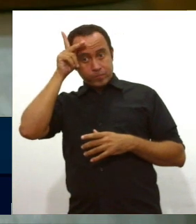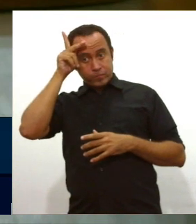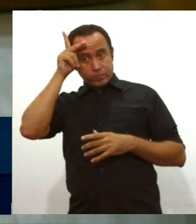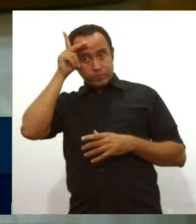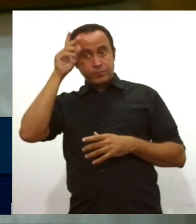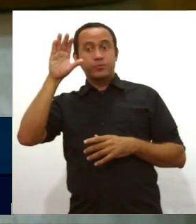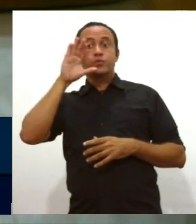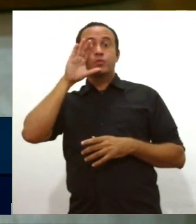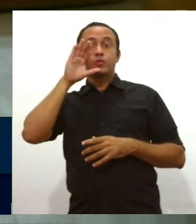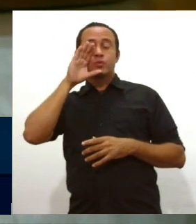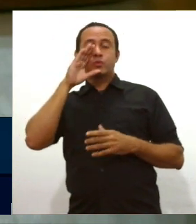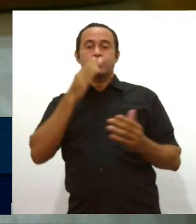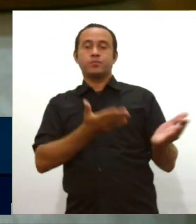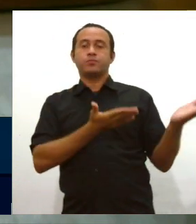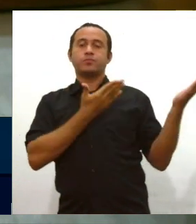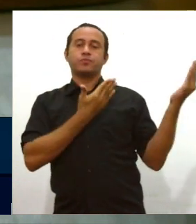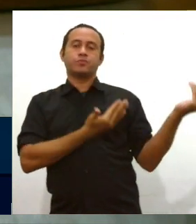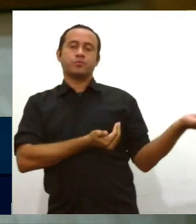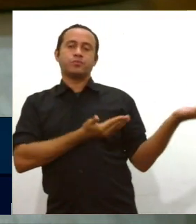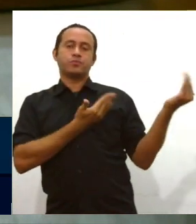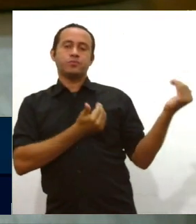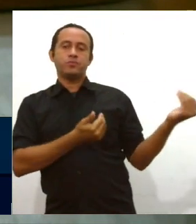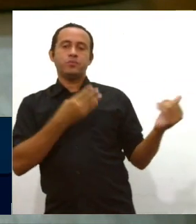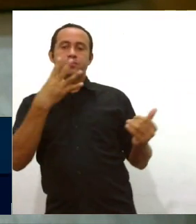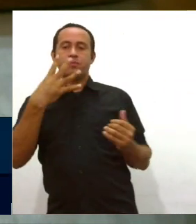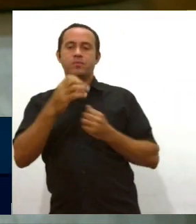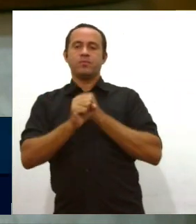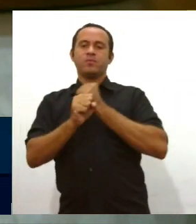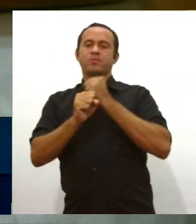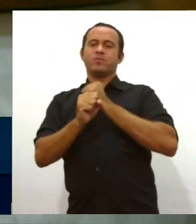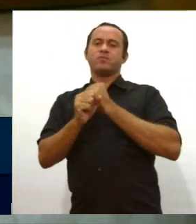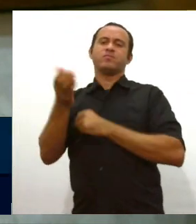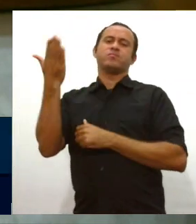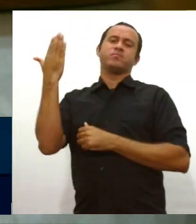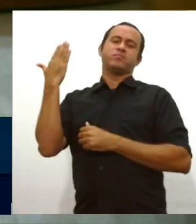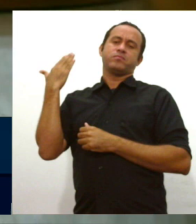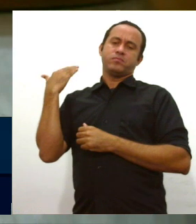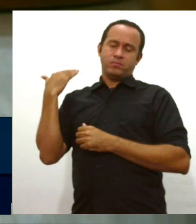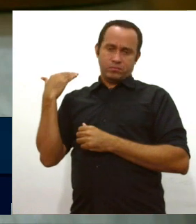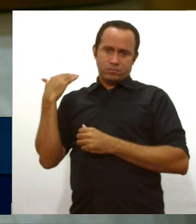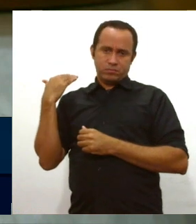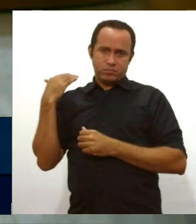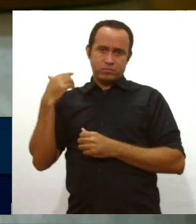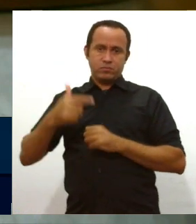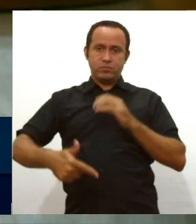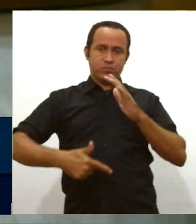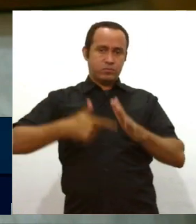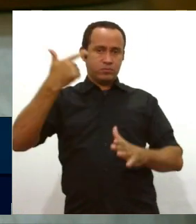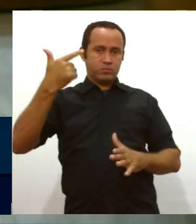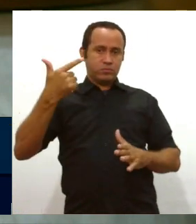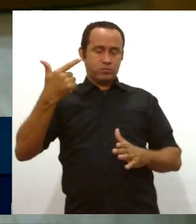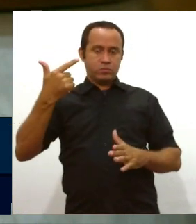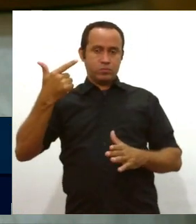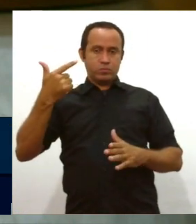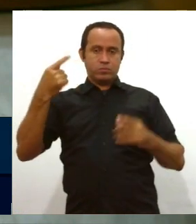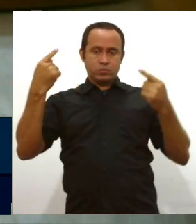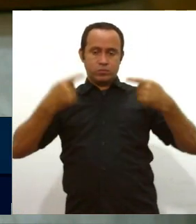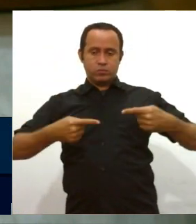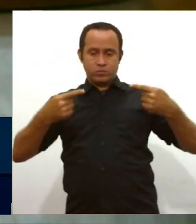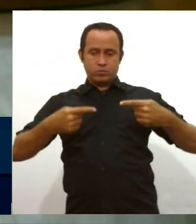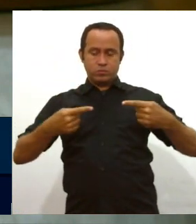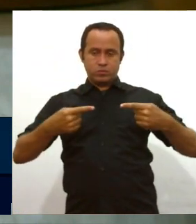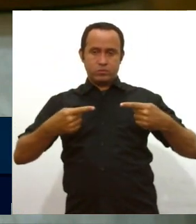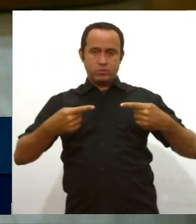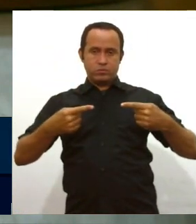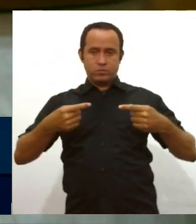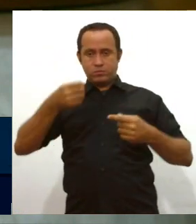Socorro, um jovem que há quatro anos atrás disputou a eleição, ficou em segundo lugar, disputou a